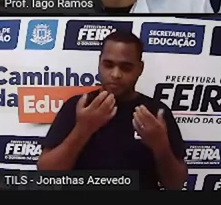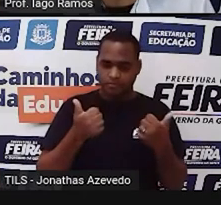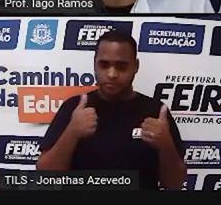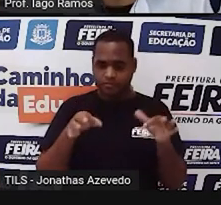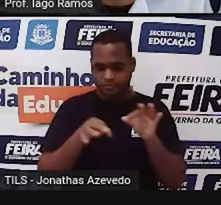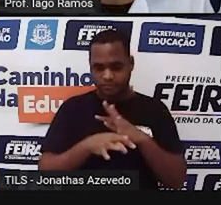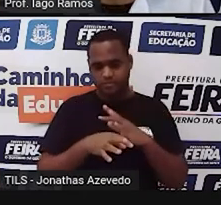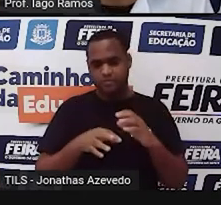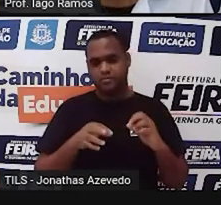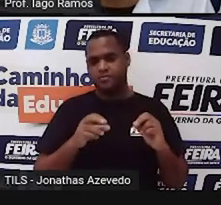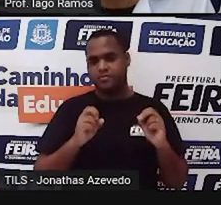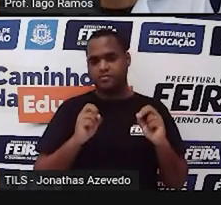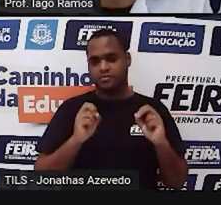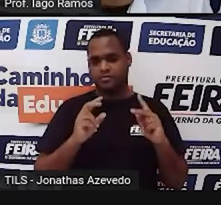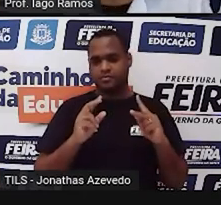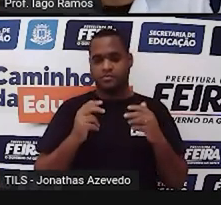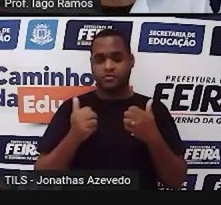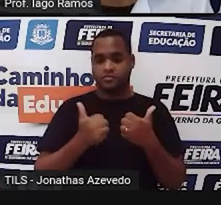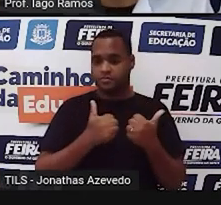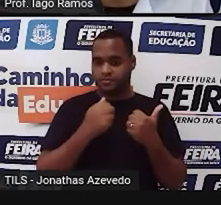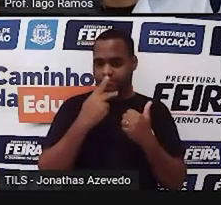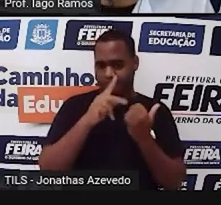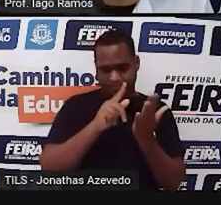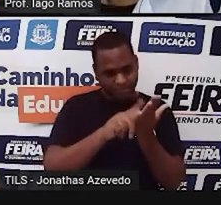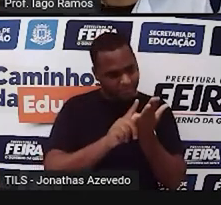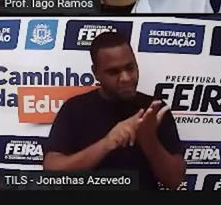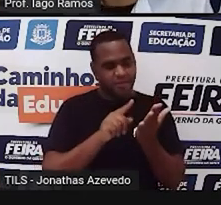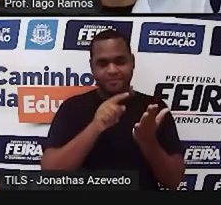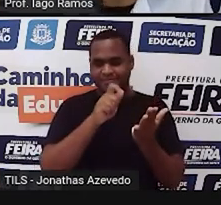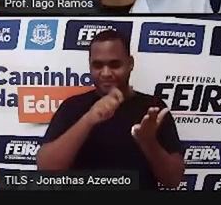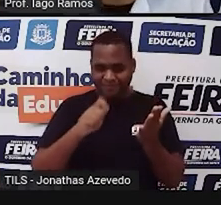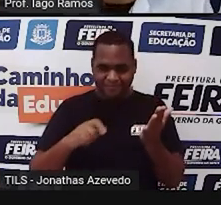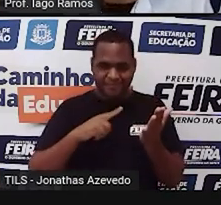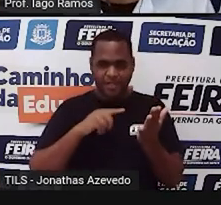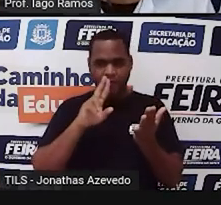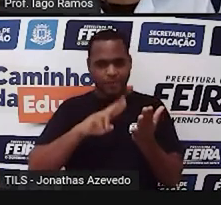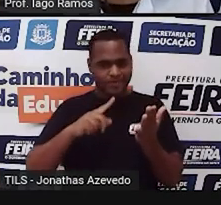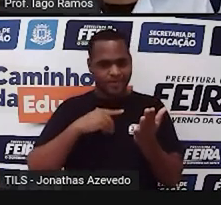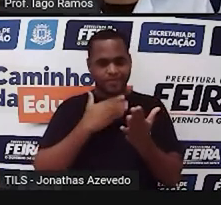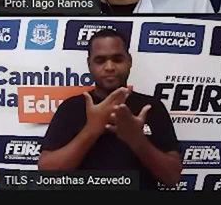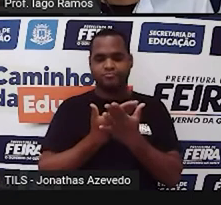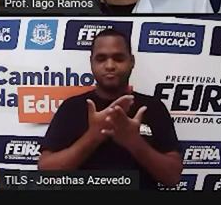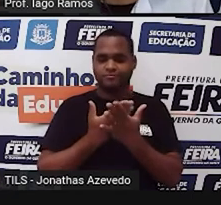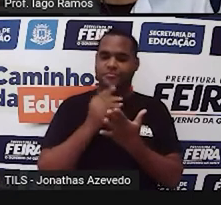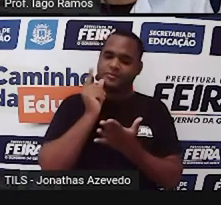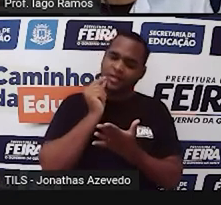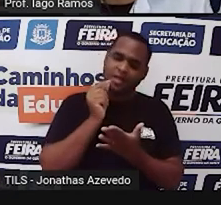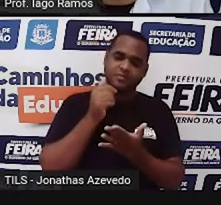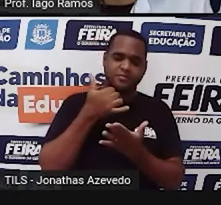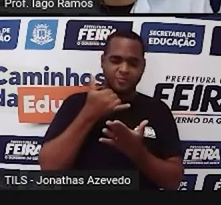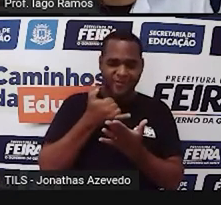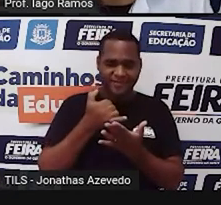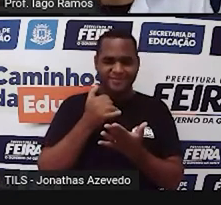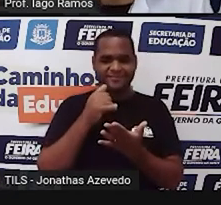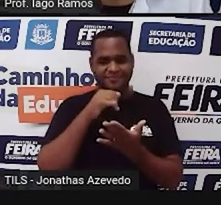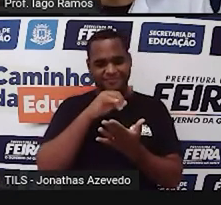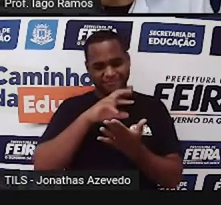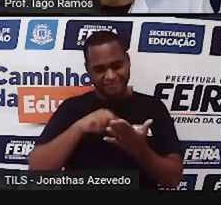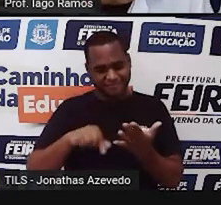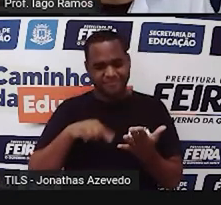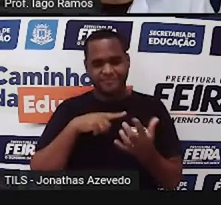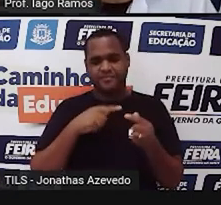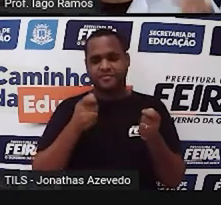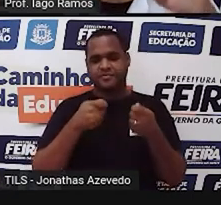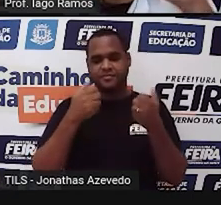né? num caderno, no seu caderno que você usa para estudar, né? Lapisinho, borracha ou caneta, tá bom?